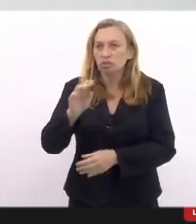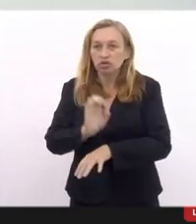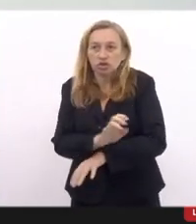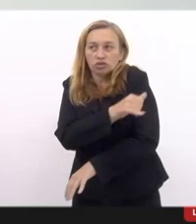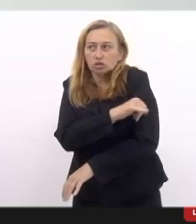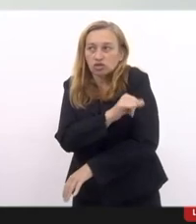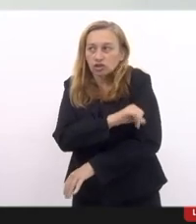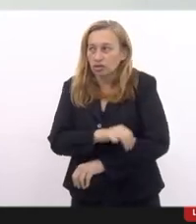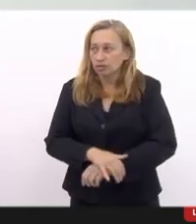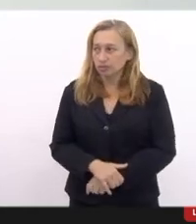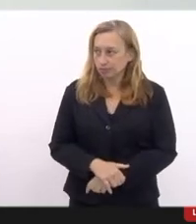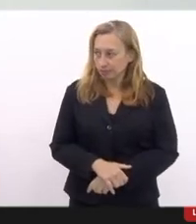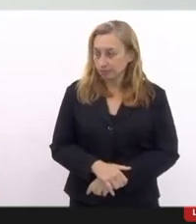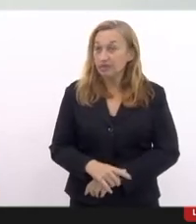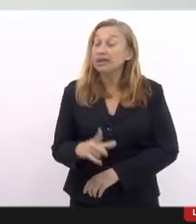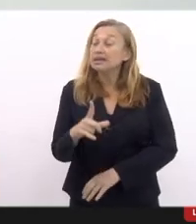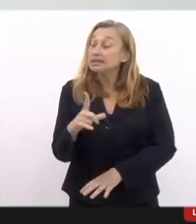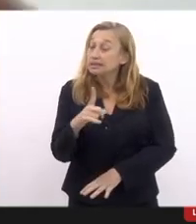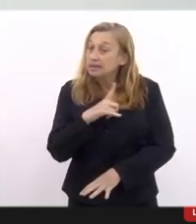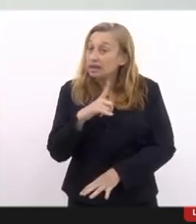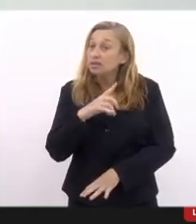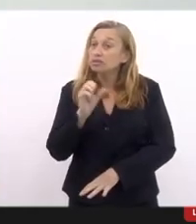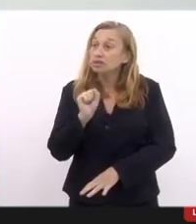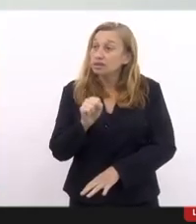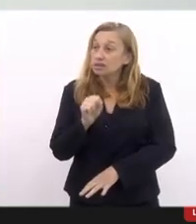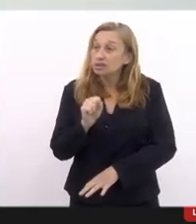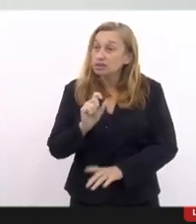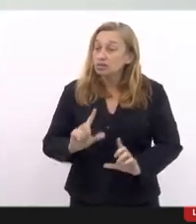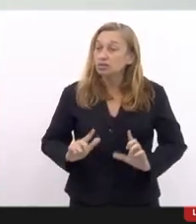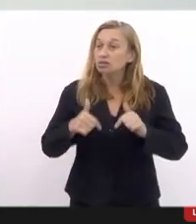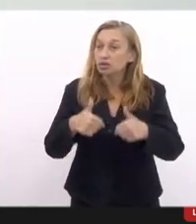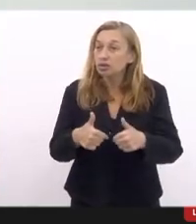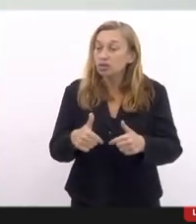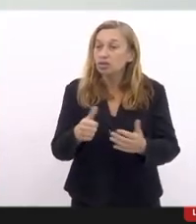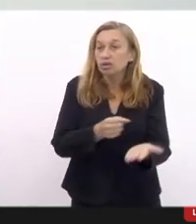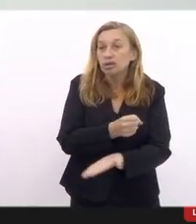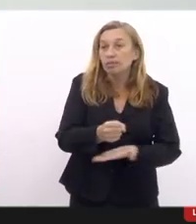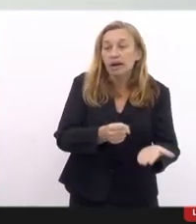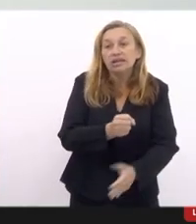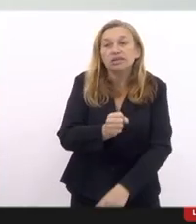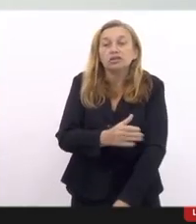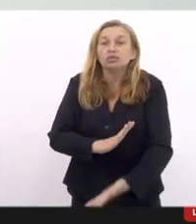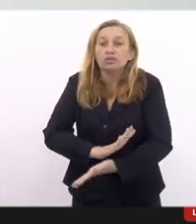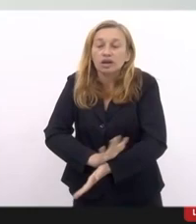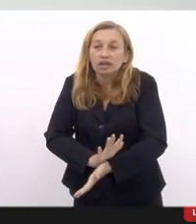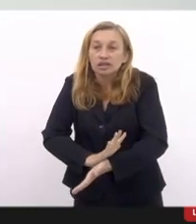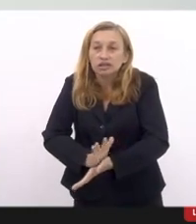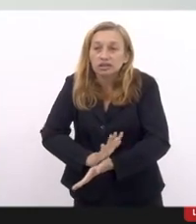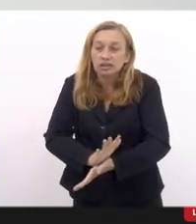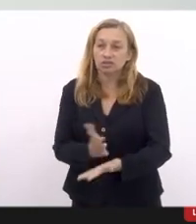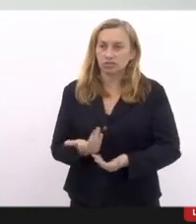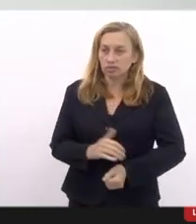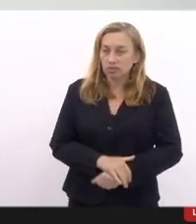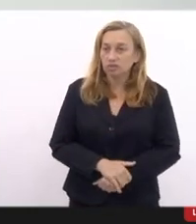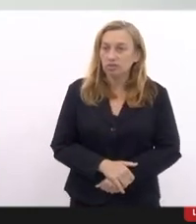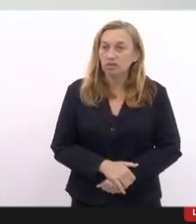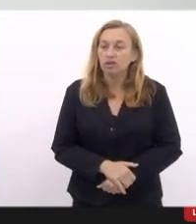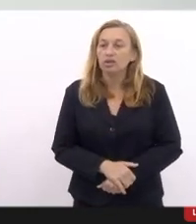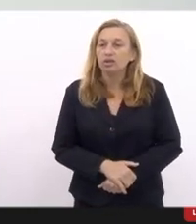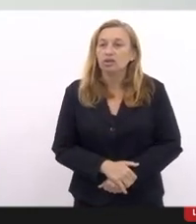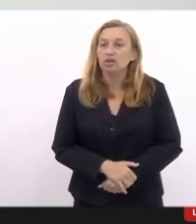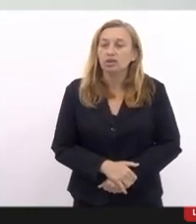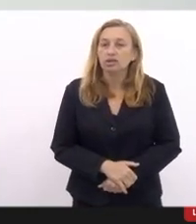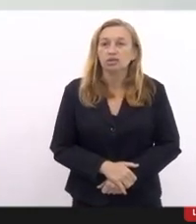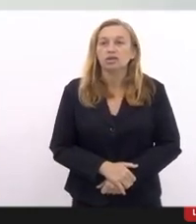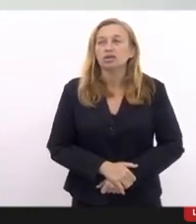Janeiro tenham em si, na sua atuação, o combate ao racismo, o perfilamento racial, a